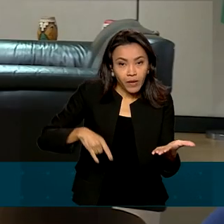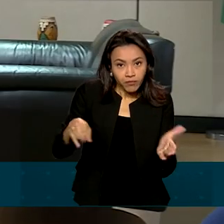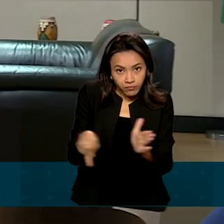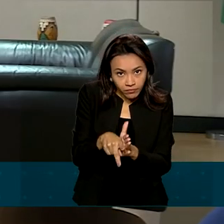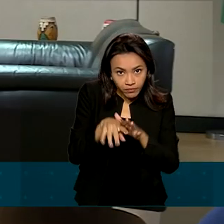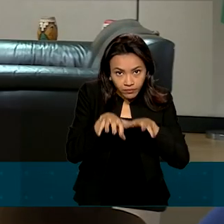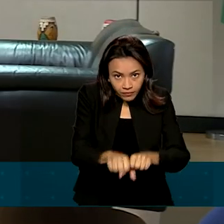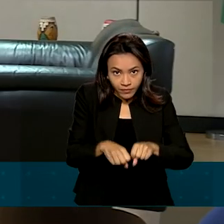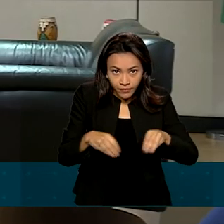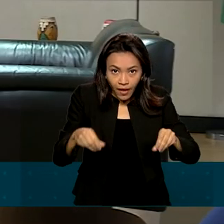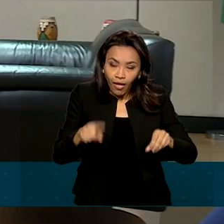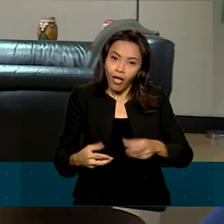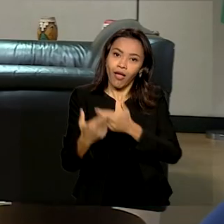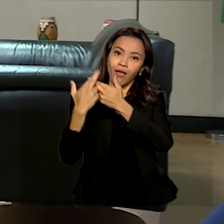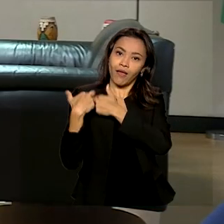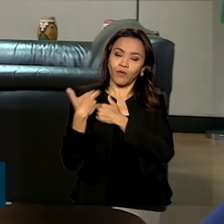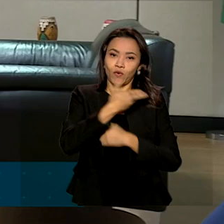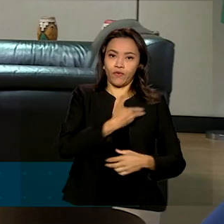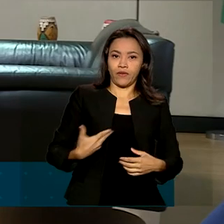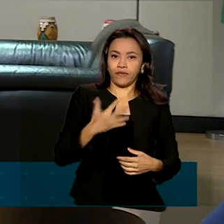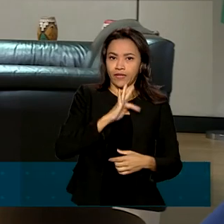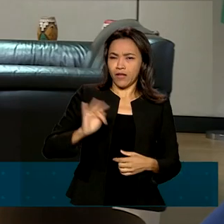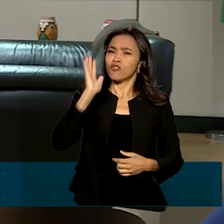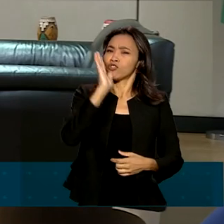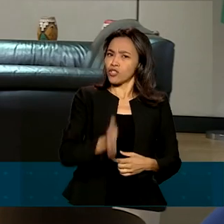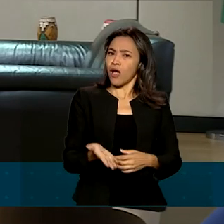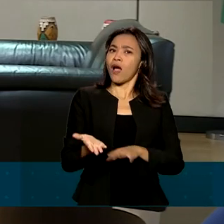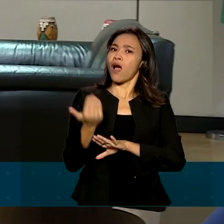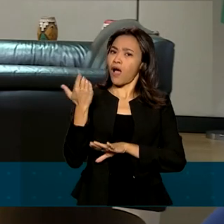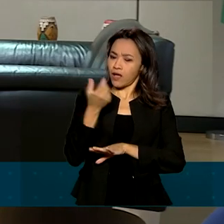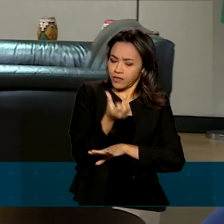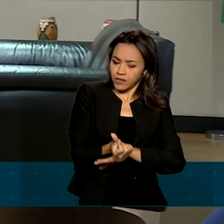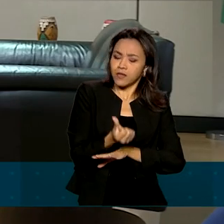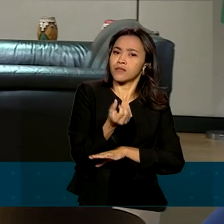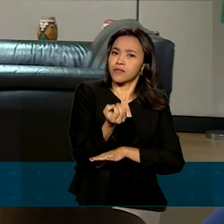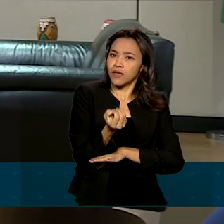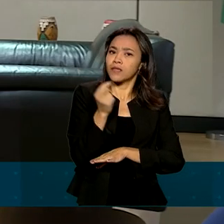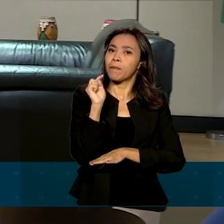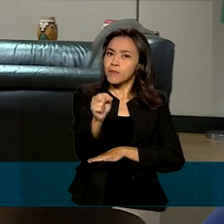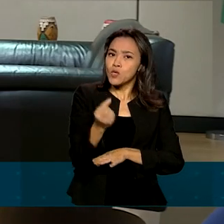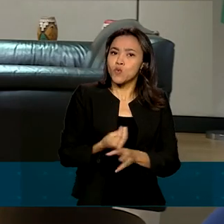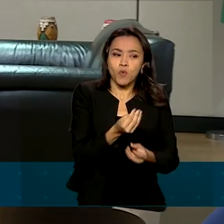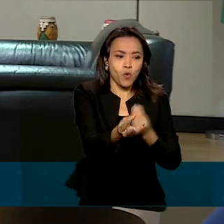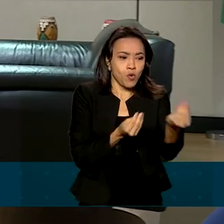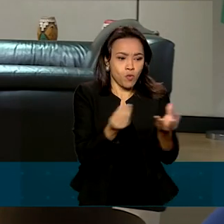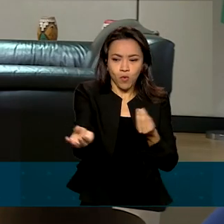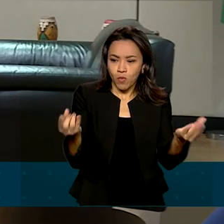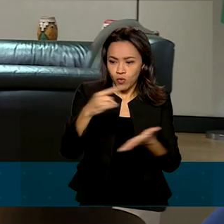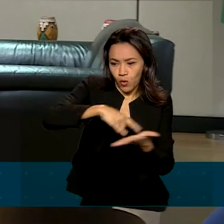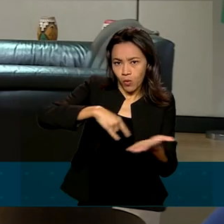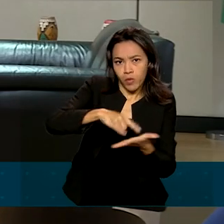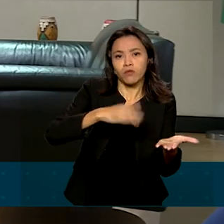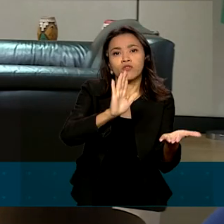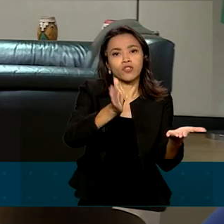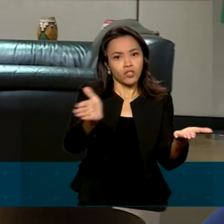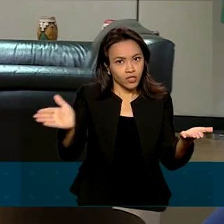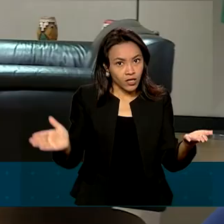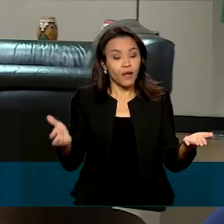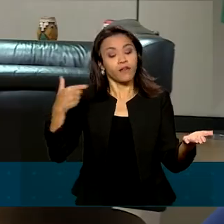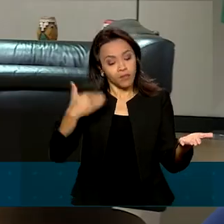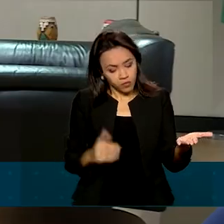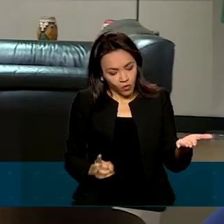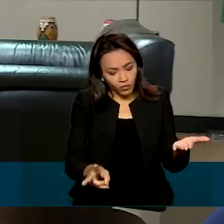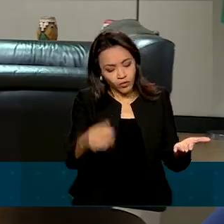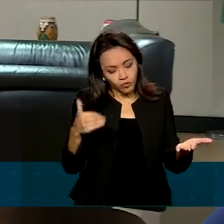trimestre deste ano já foram mais de 60 mil documentos emitidos. E agora ir a campo e continuar nesse processo e também entregando